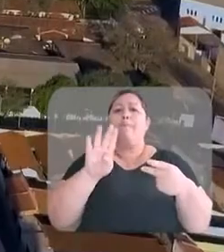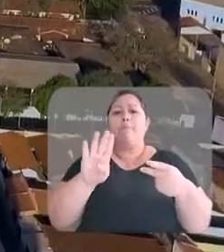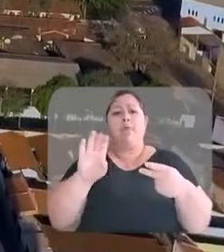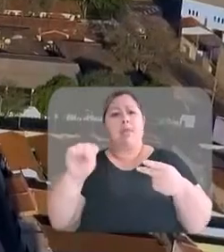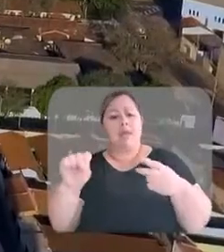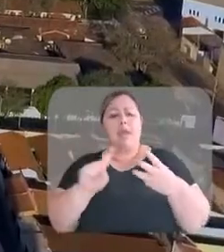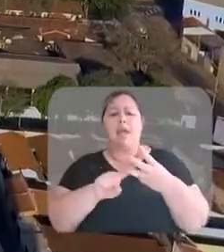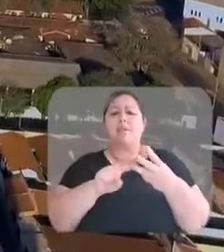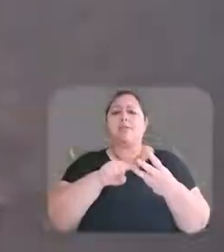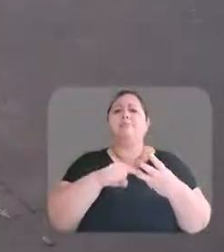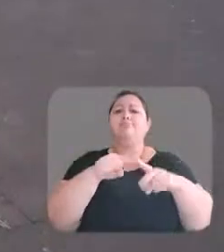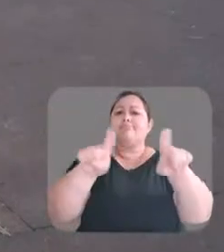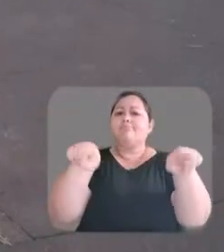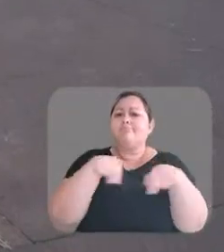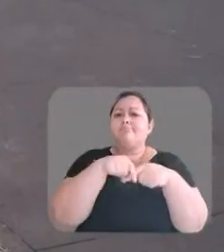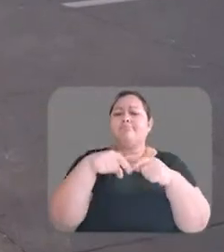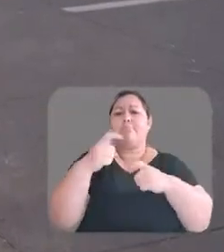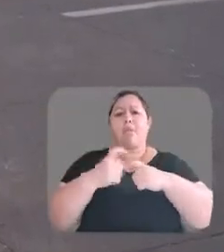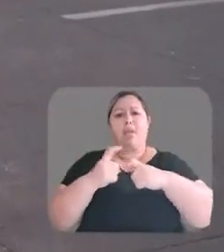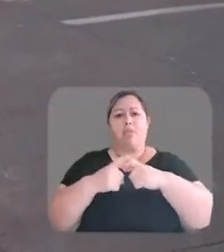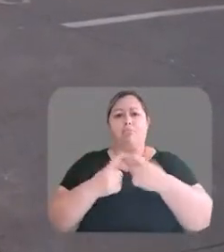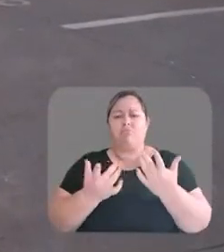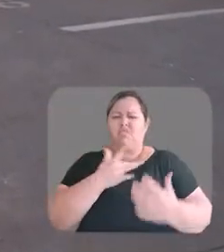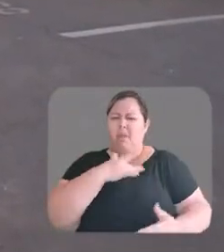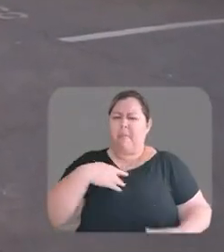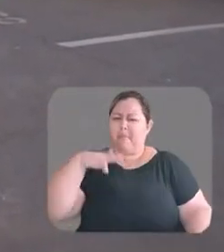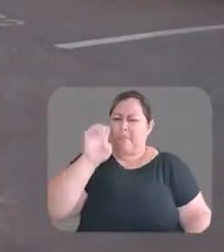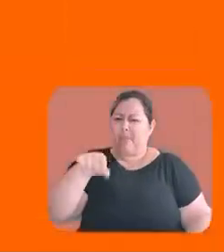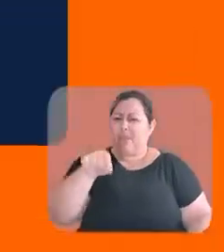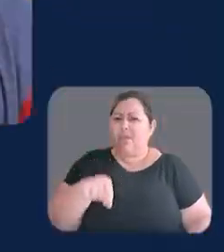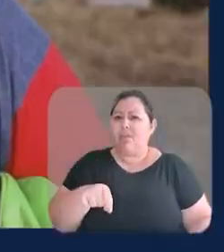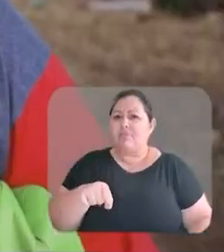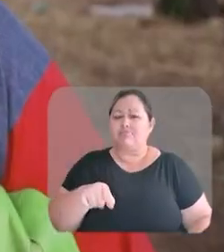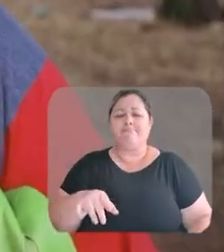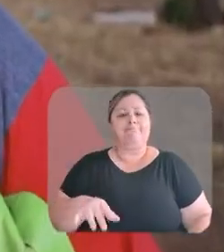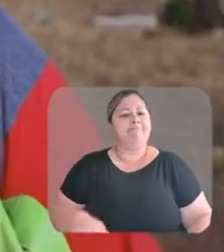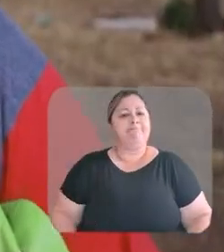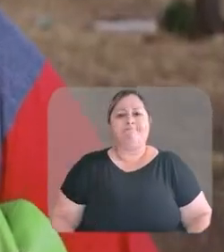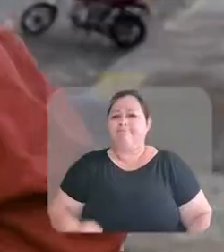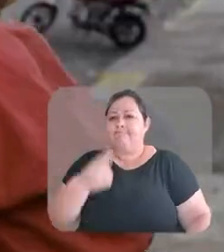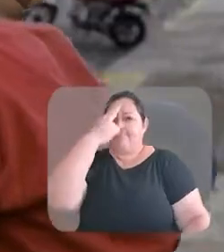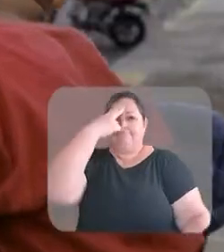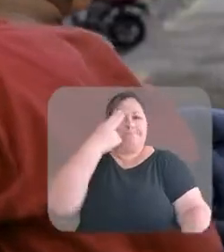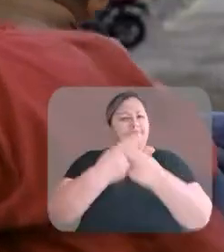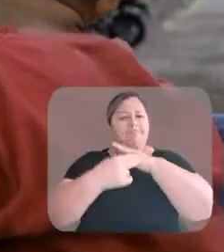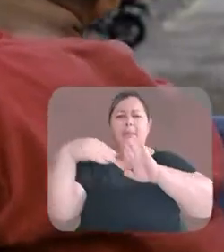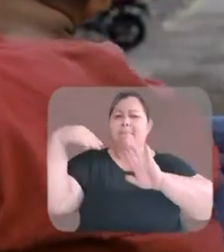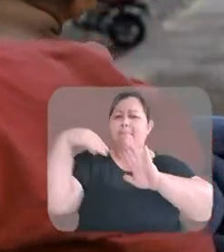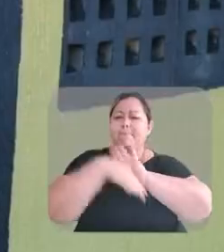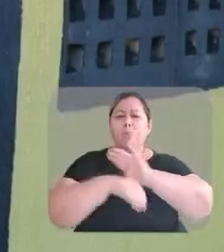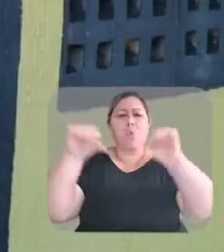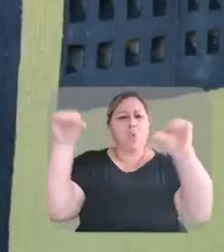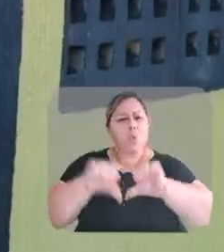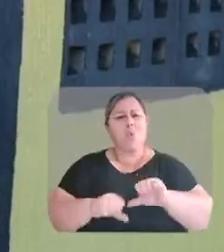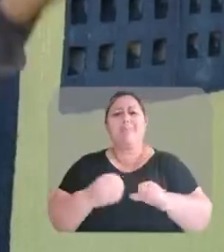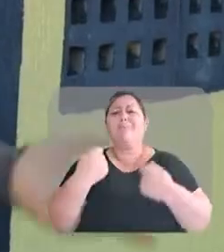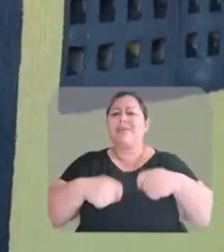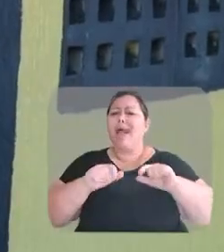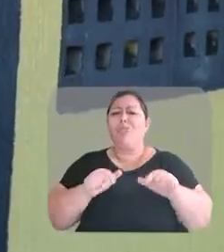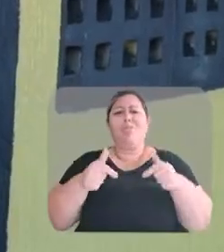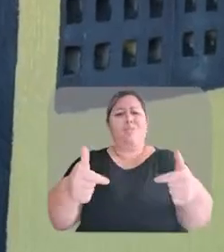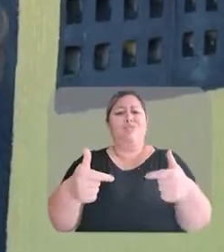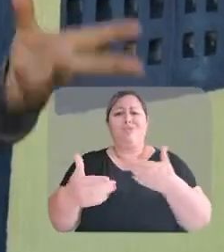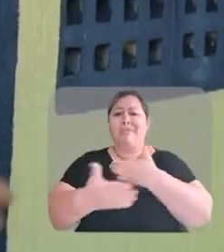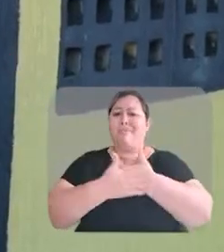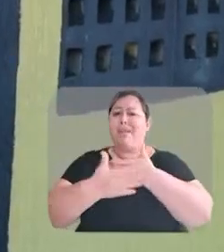consultórios. Então, será que a saúde vai bem por aqui? É frustrante. É muito precário. Eu queria que eles tomassem